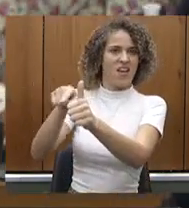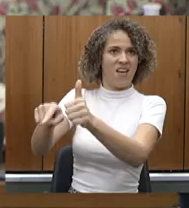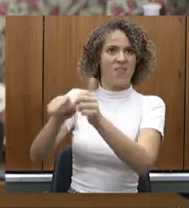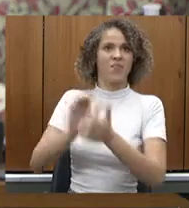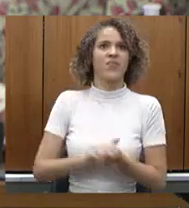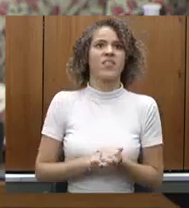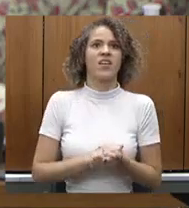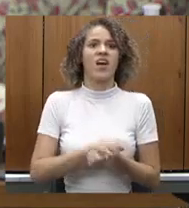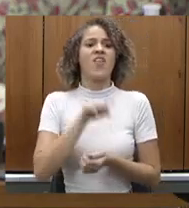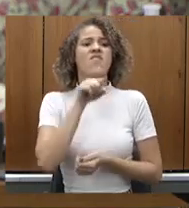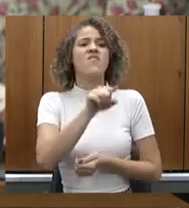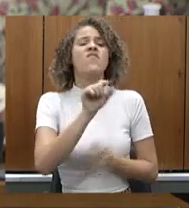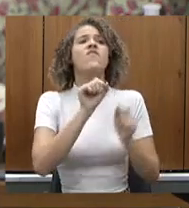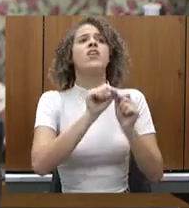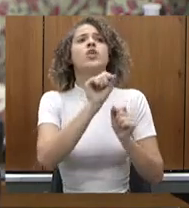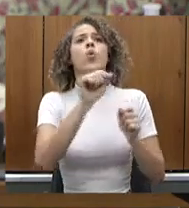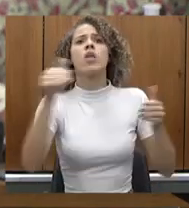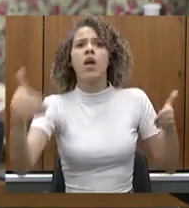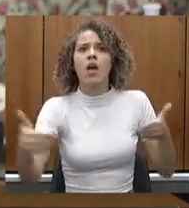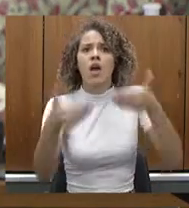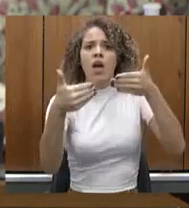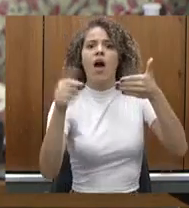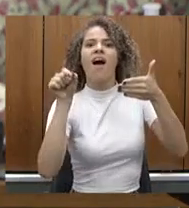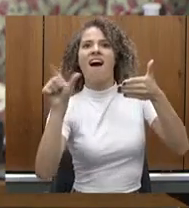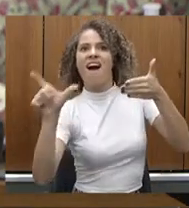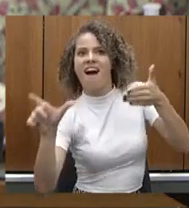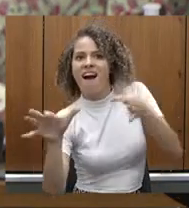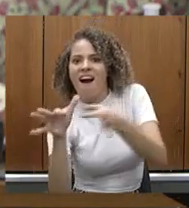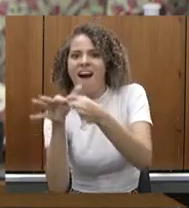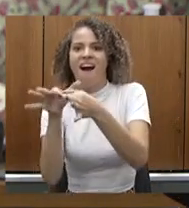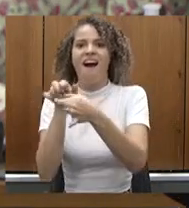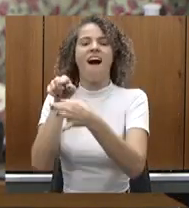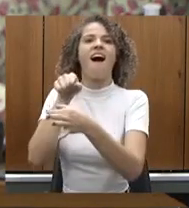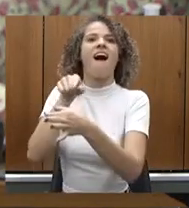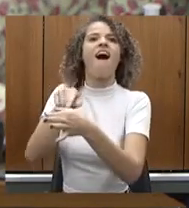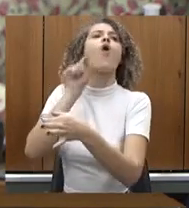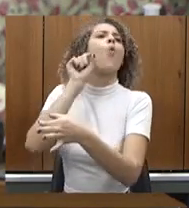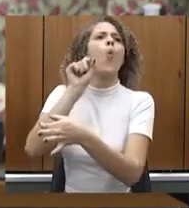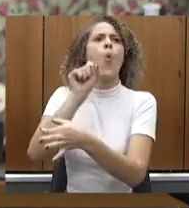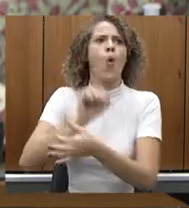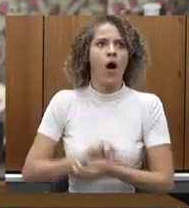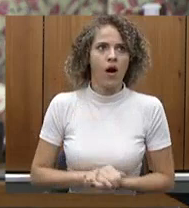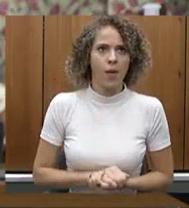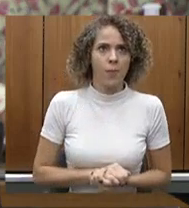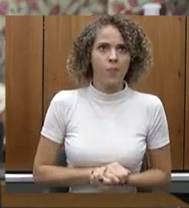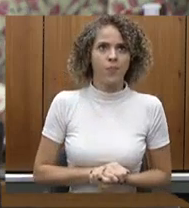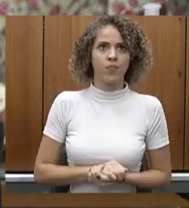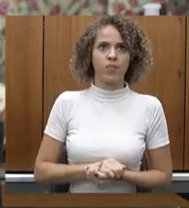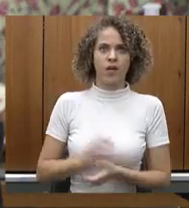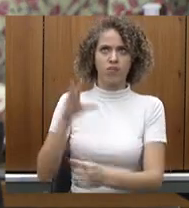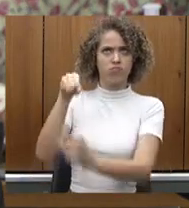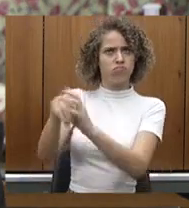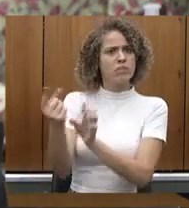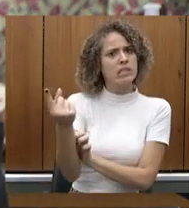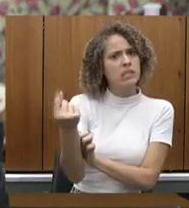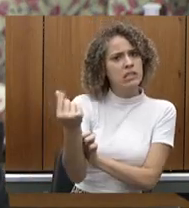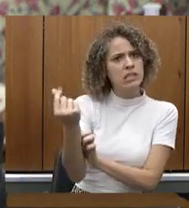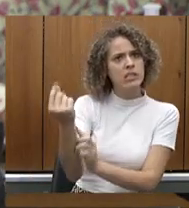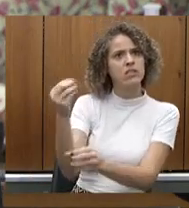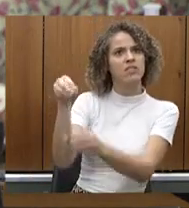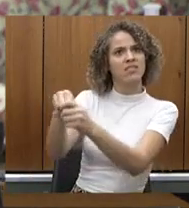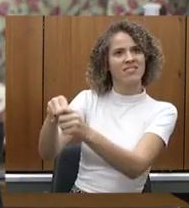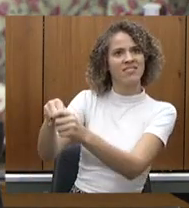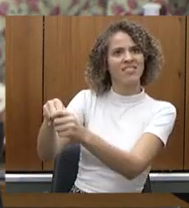essa contrapartida ajudando os municípios onerando realmente o custeio realmente que as